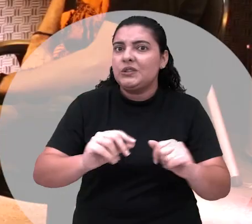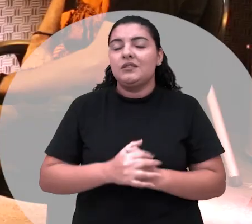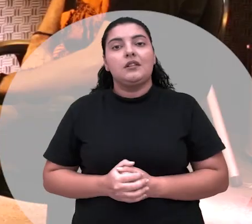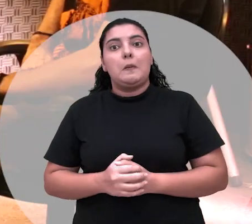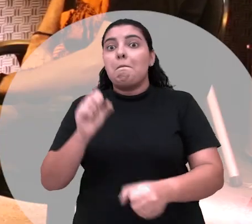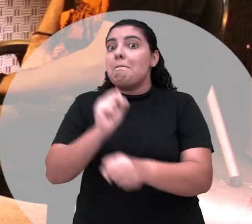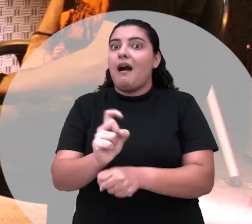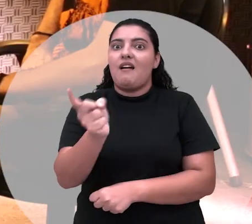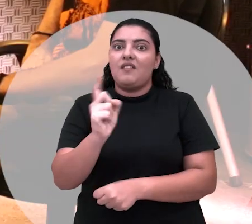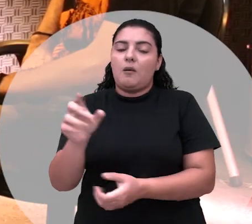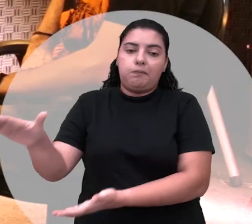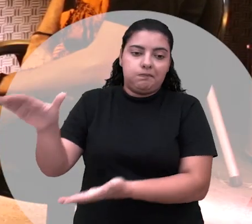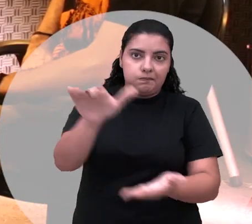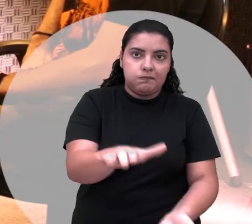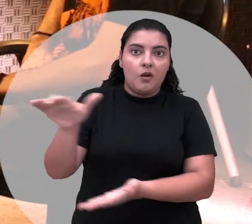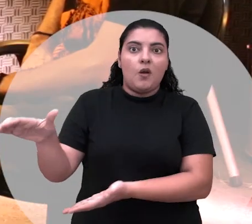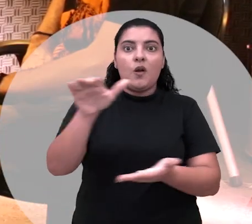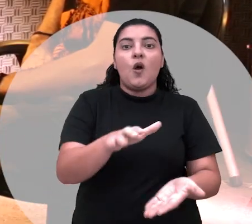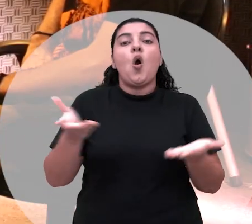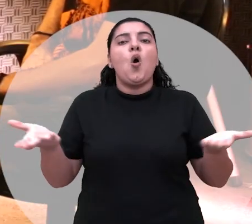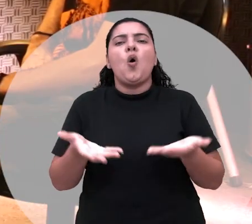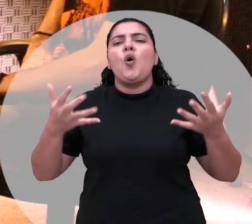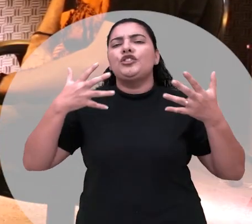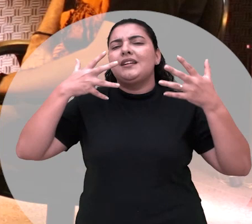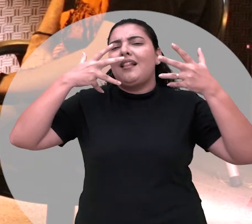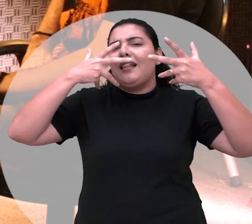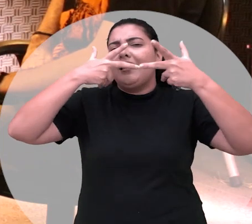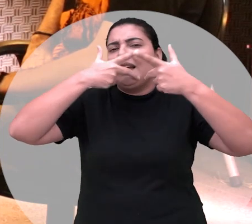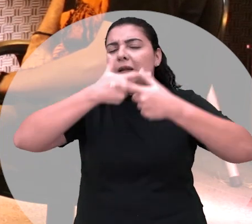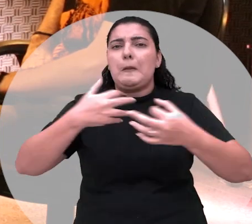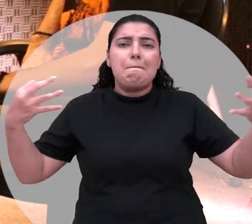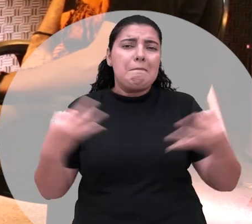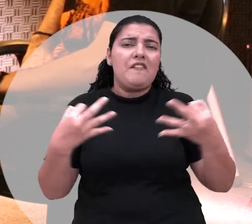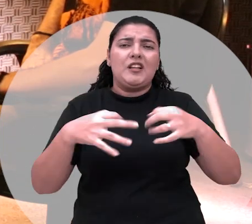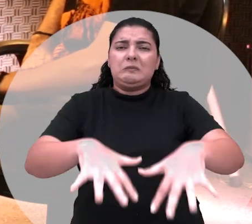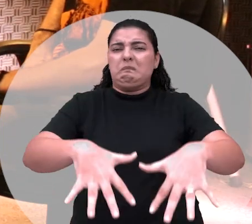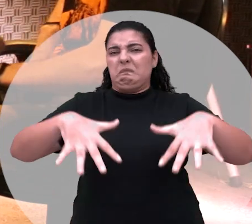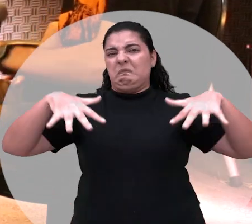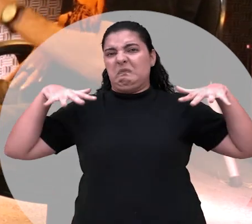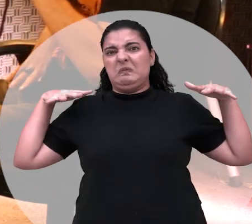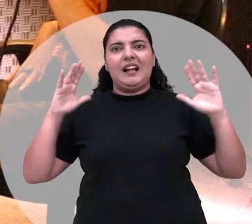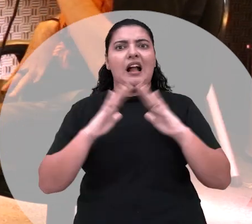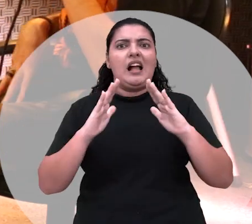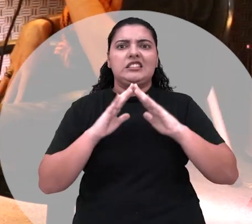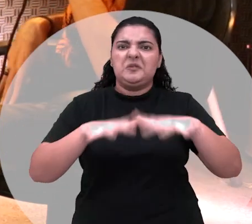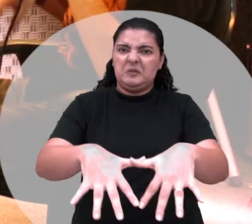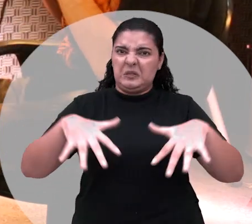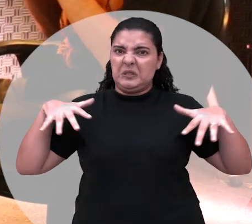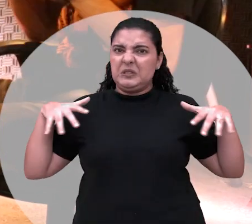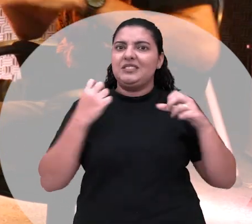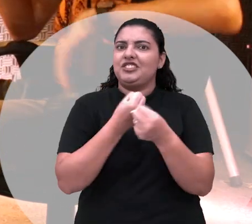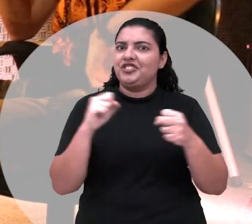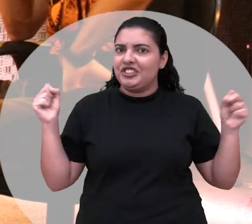não parava. E hoje é um palácio lindo, né? E hoje é um palácio. Nunca pensei em morar no palácio. É gigante.